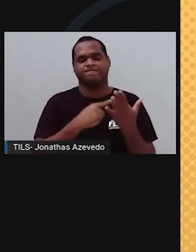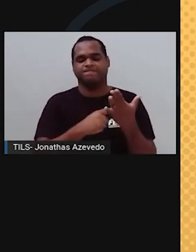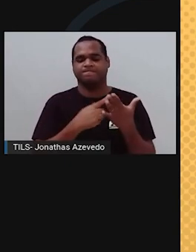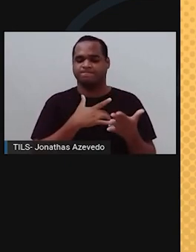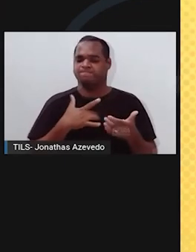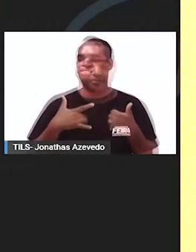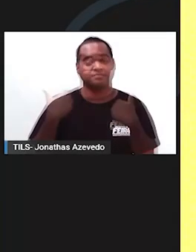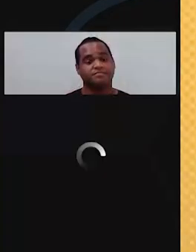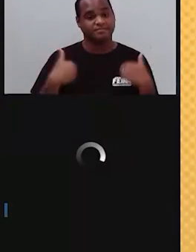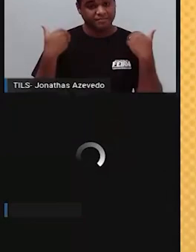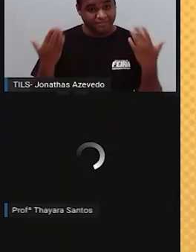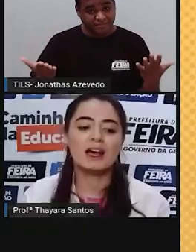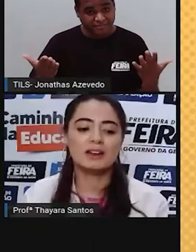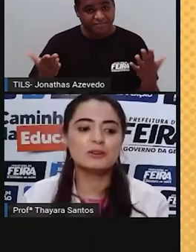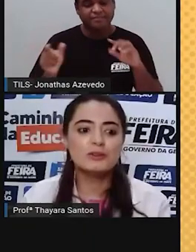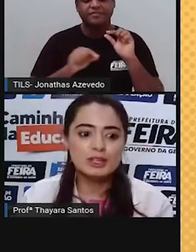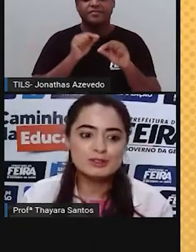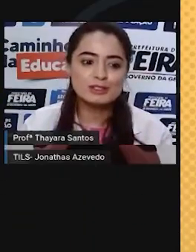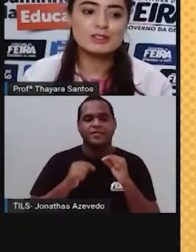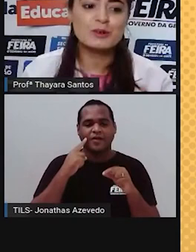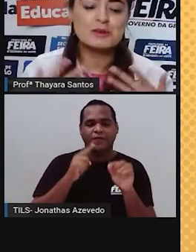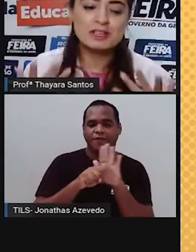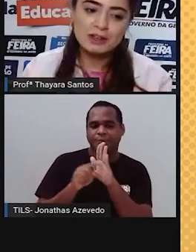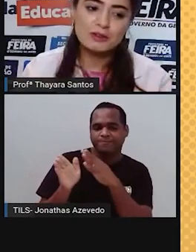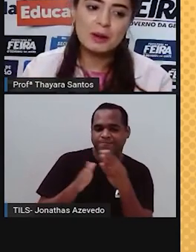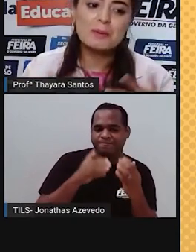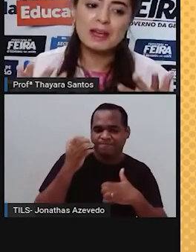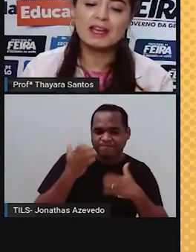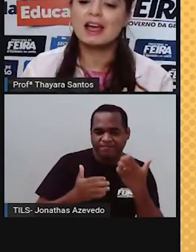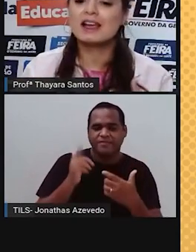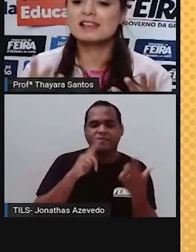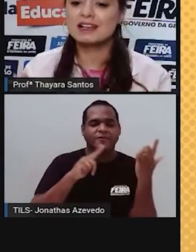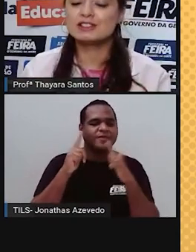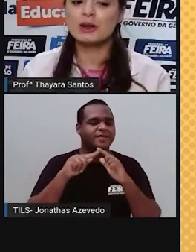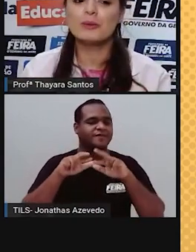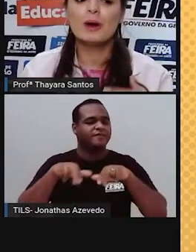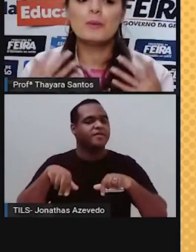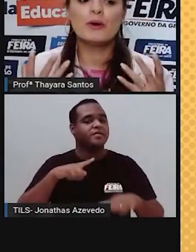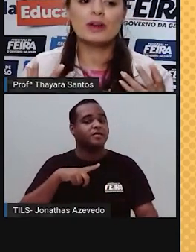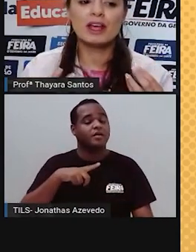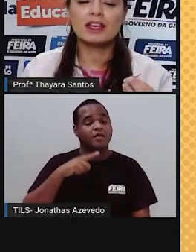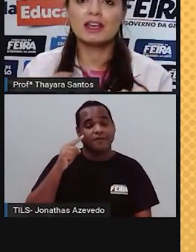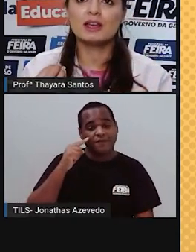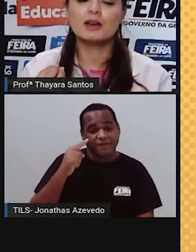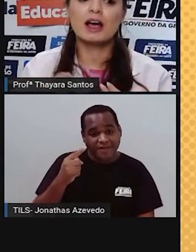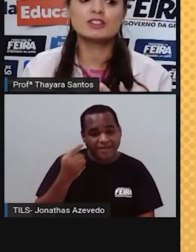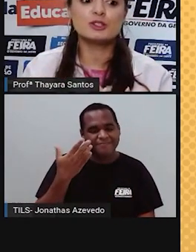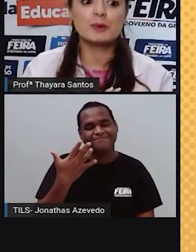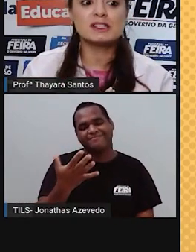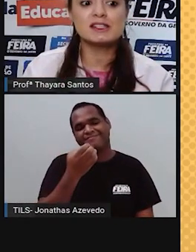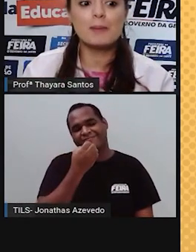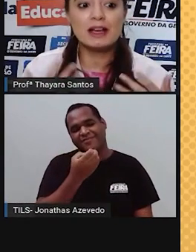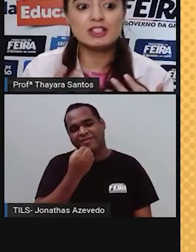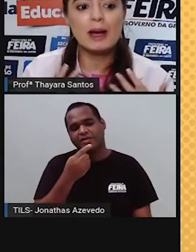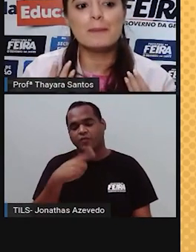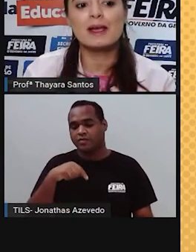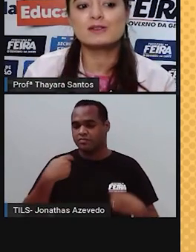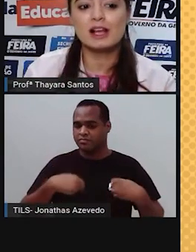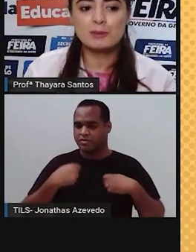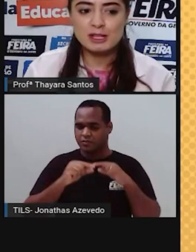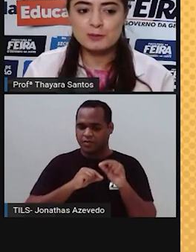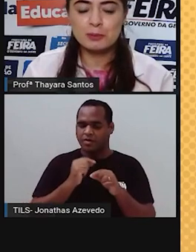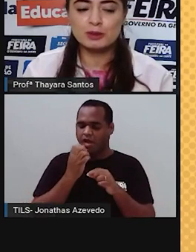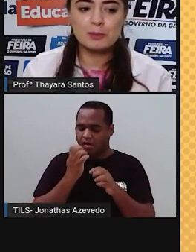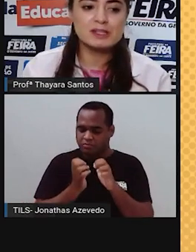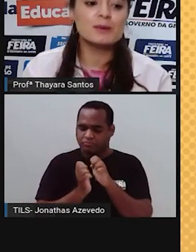não acha? Aí no vídeo a gente conseguiu ver bem essa questão. Por que a gente precisa mastigar bem